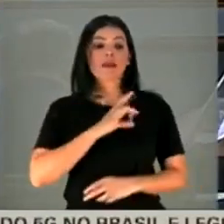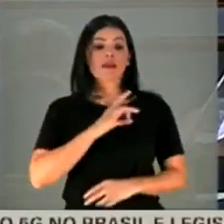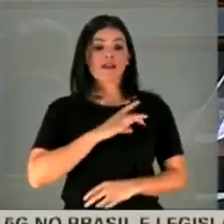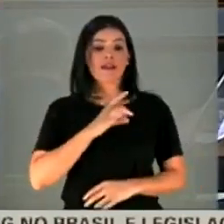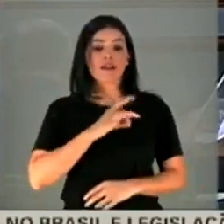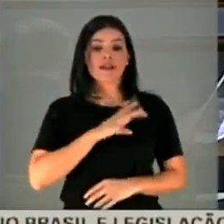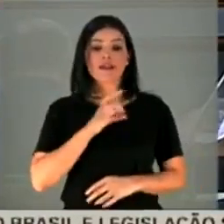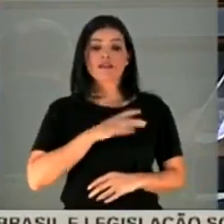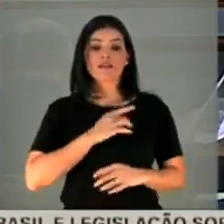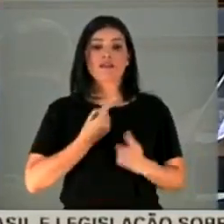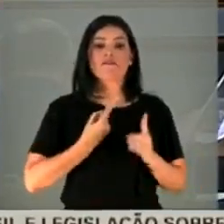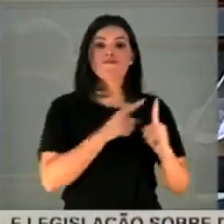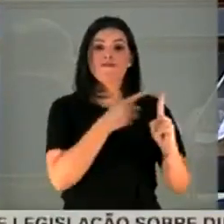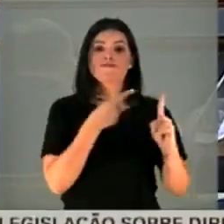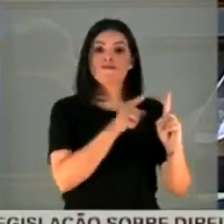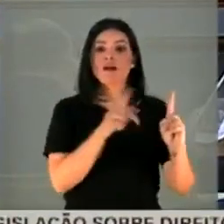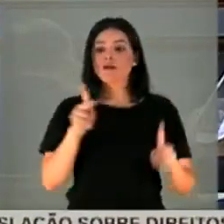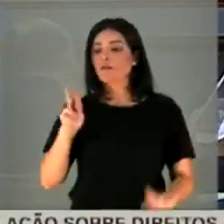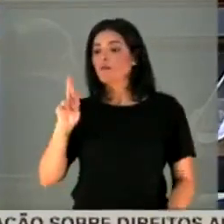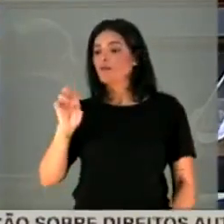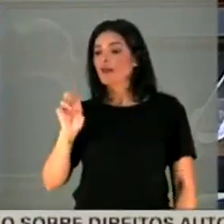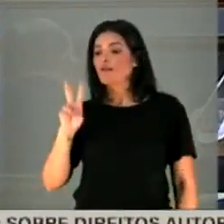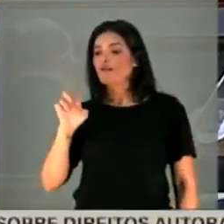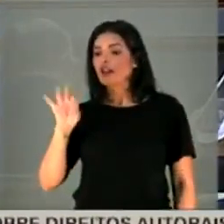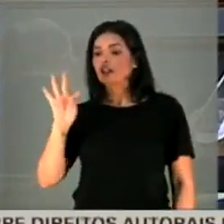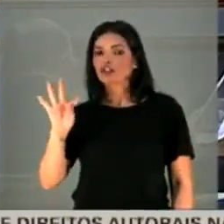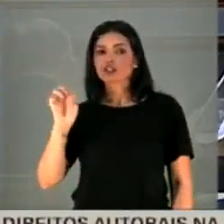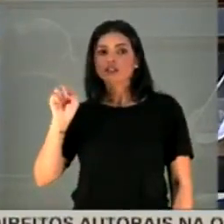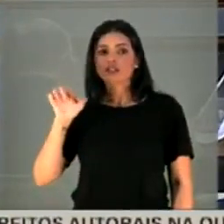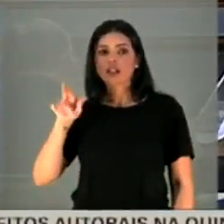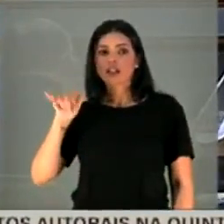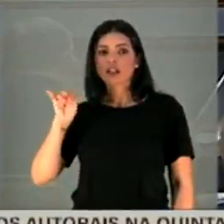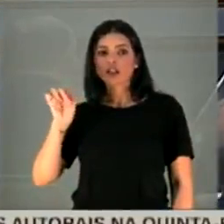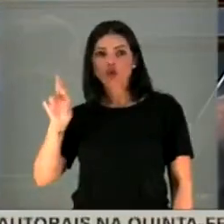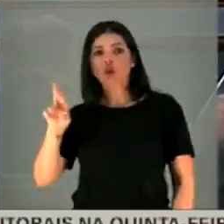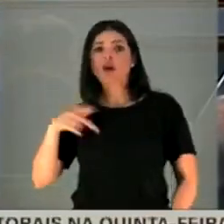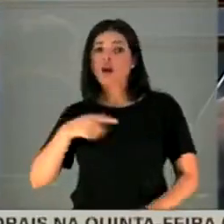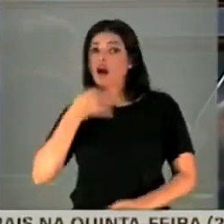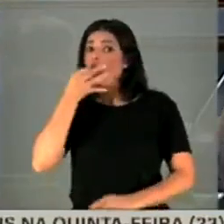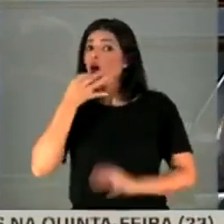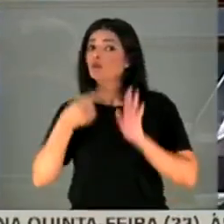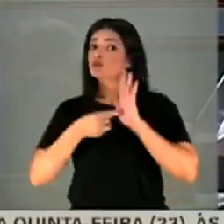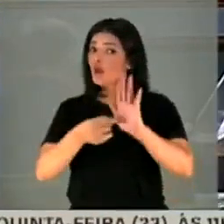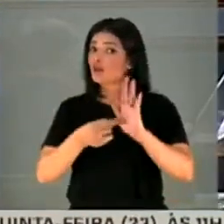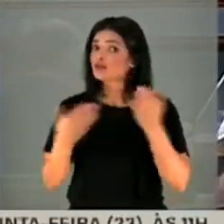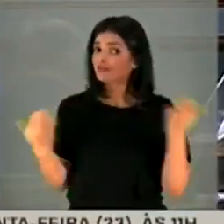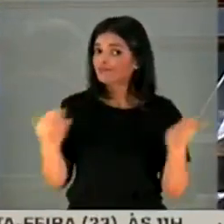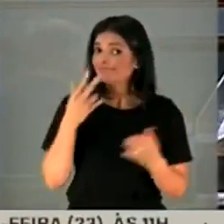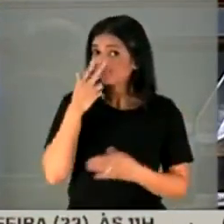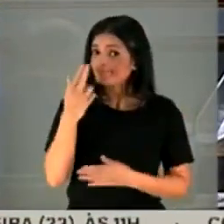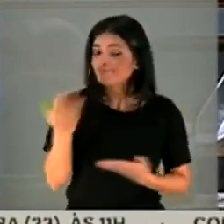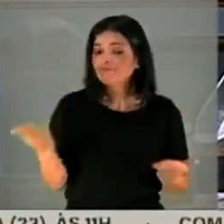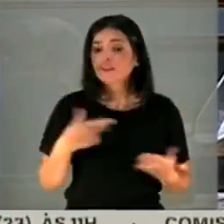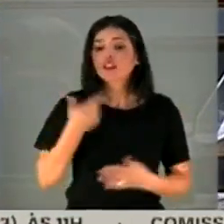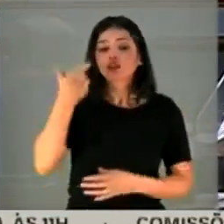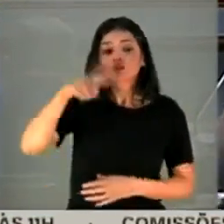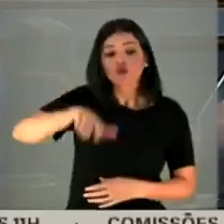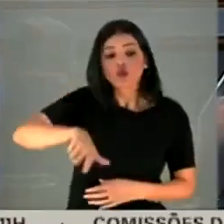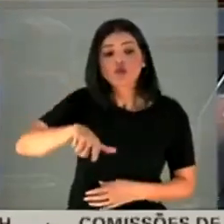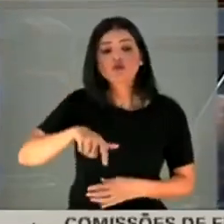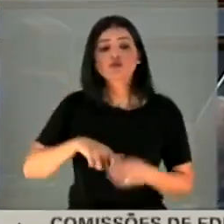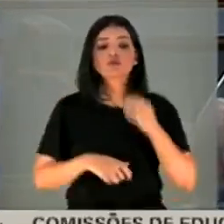perseguição da prevente sênior, que, aliás, o áudio expressa um pouco. Eu queria, por favor, Isabela, que repetisse o áudio.